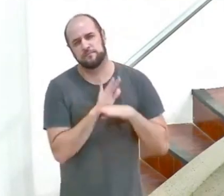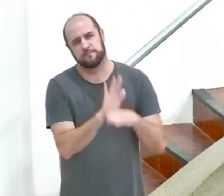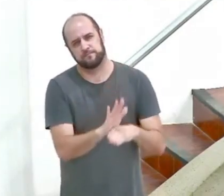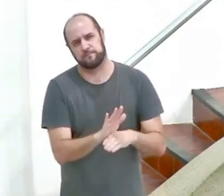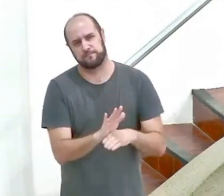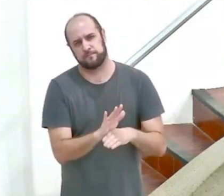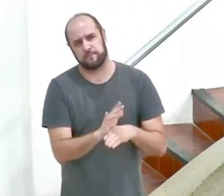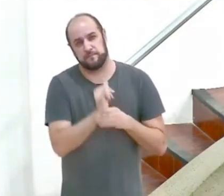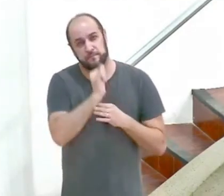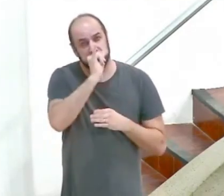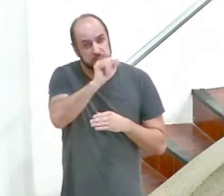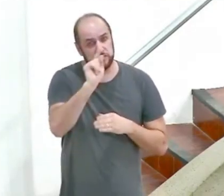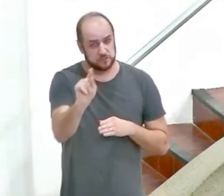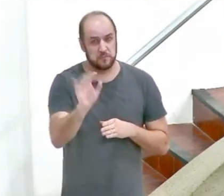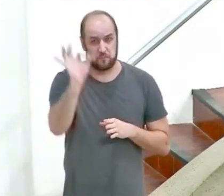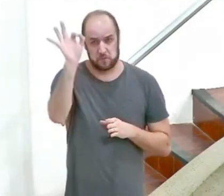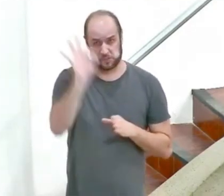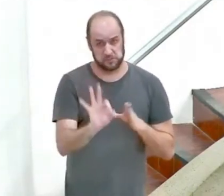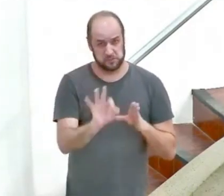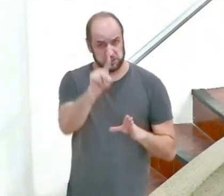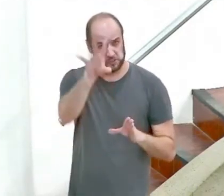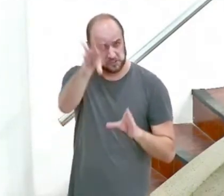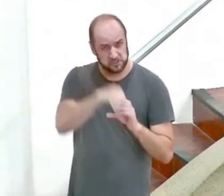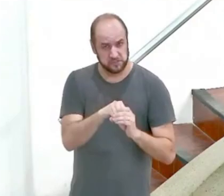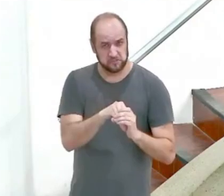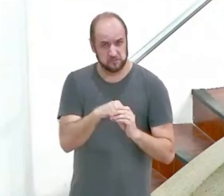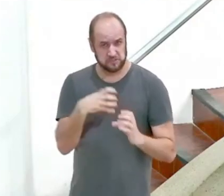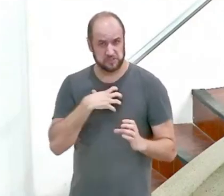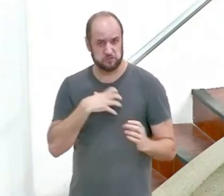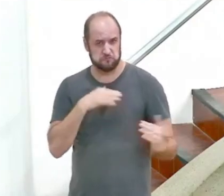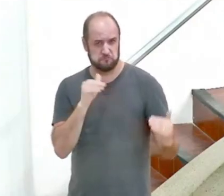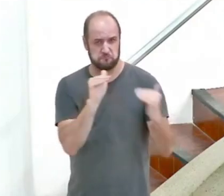você se encaixa em alguma dessas estatísticas procure ajuda pastoral